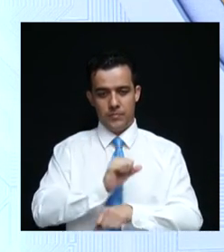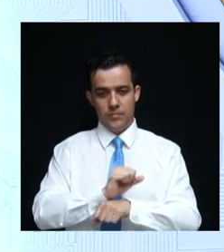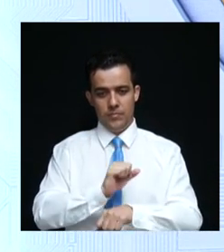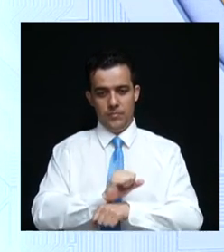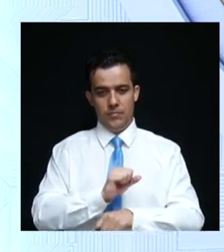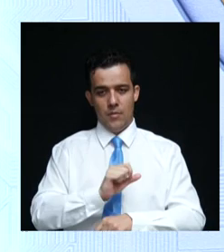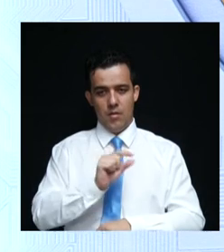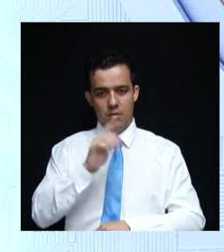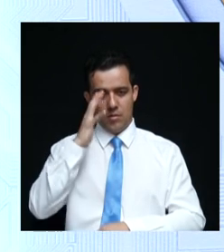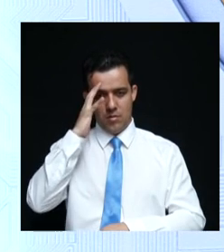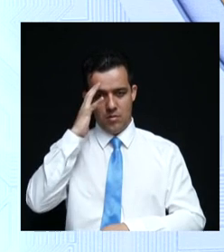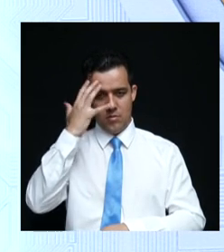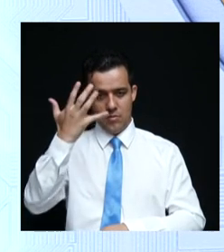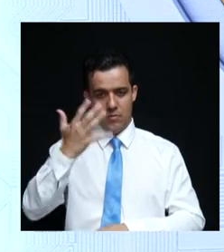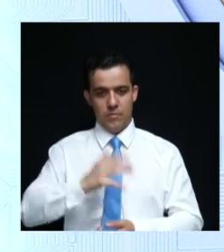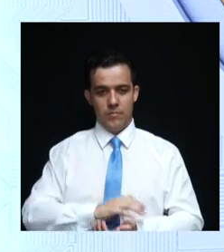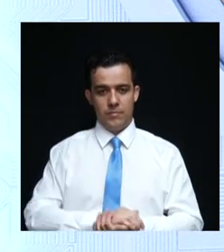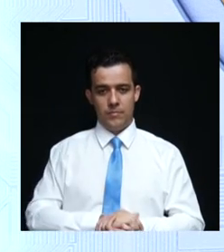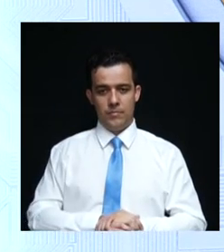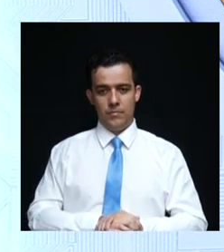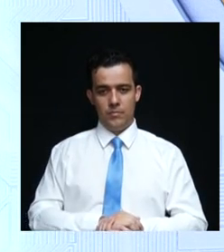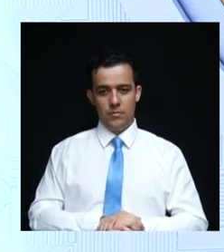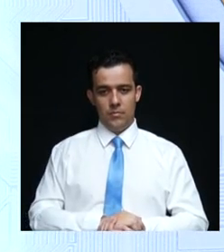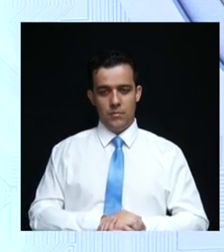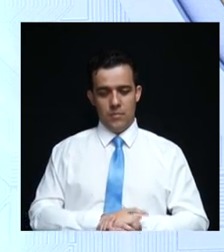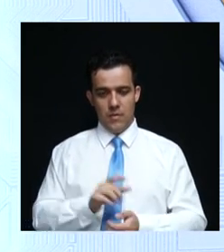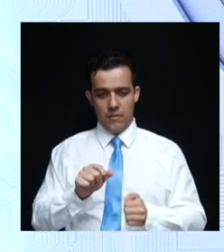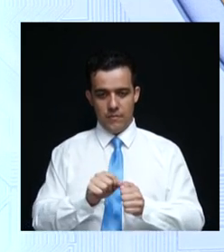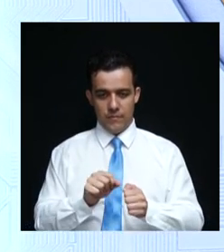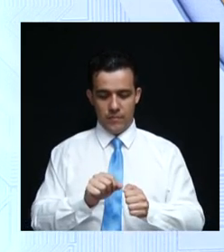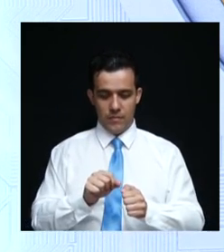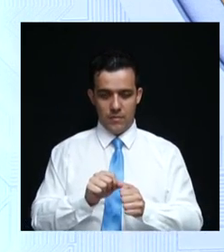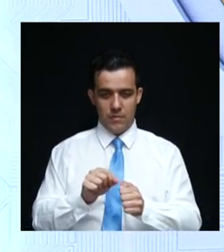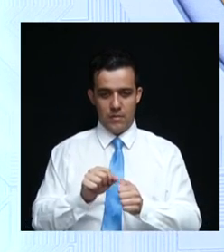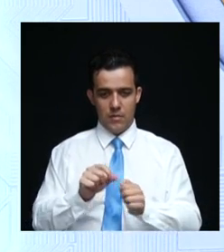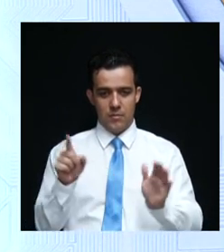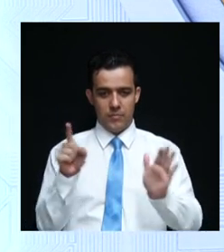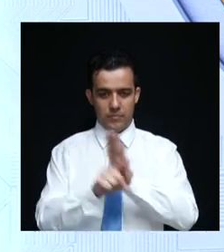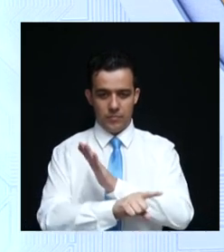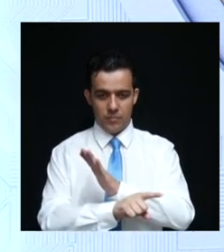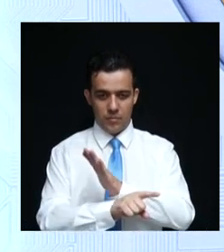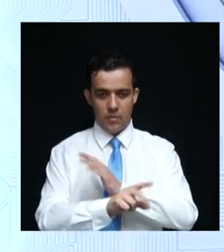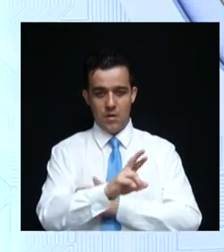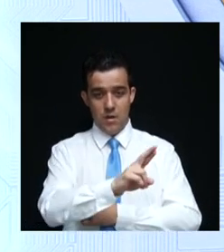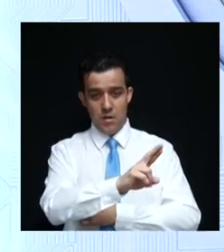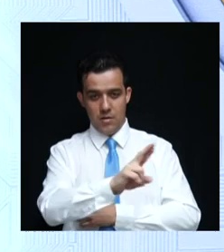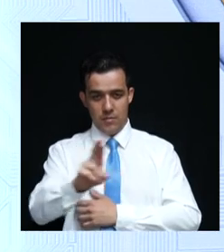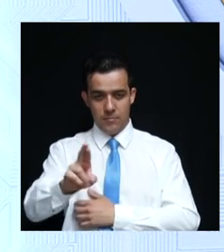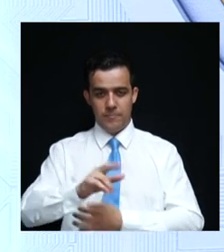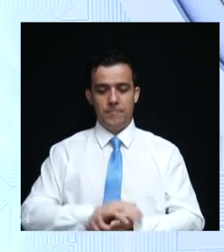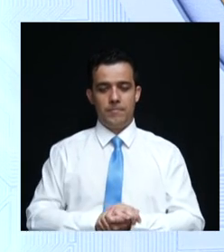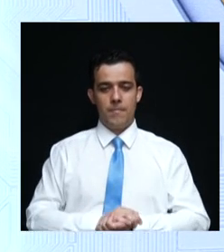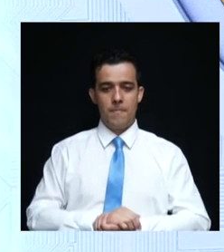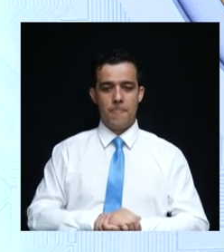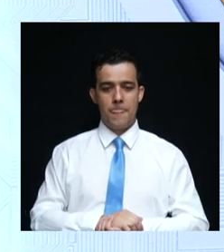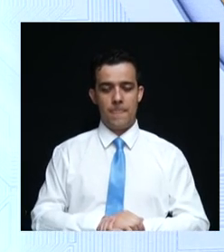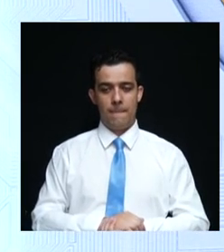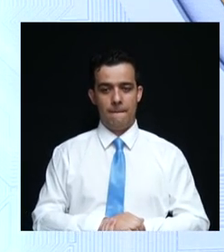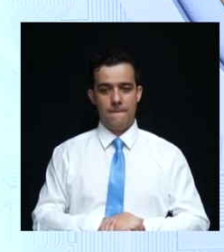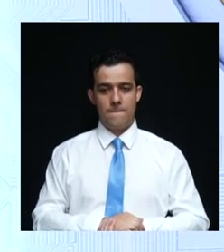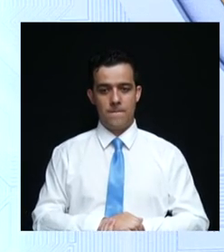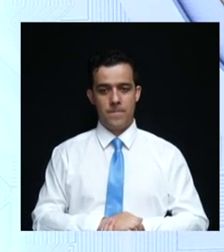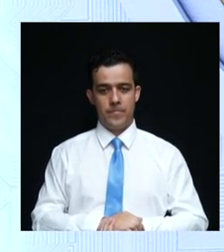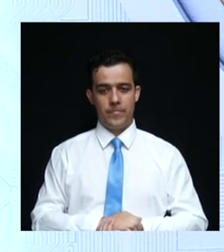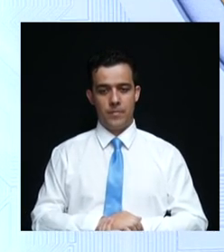resolver esse problema só para o senhor fazer essa pergunta, candidato, responder essa pergunta. Vamos